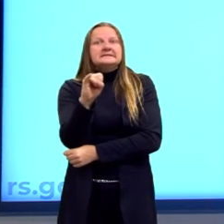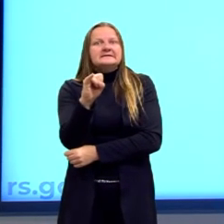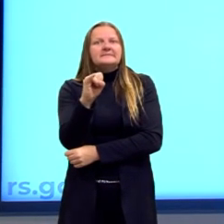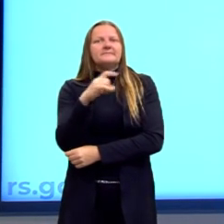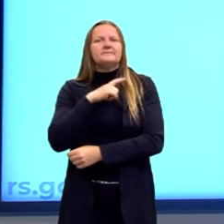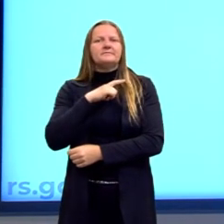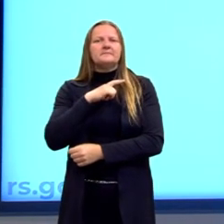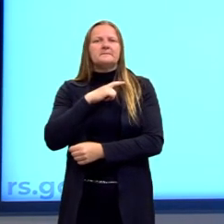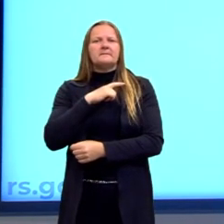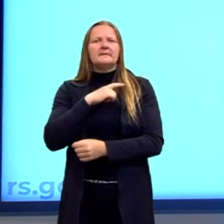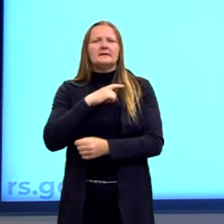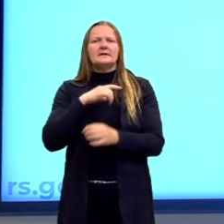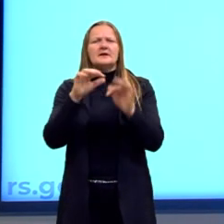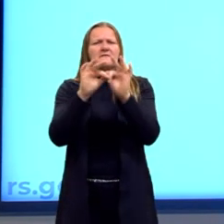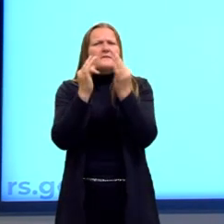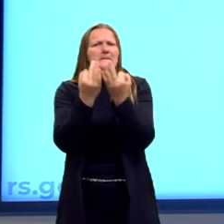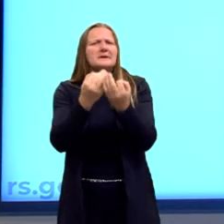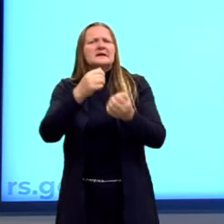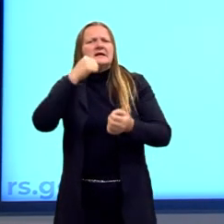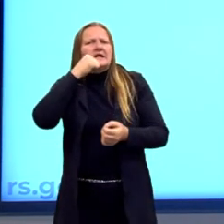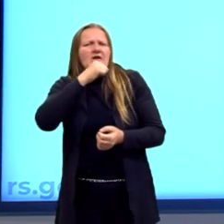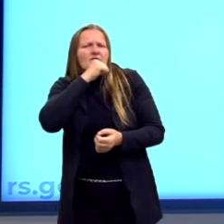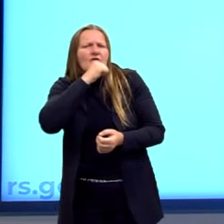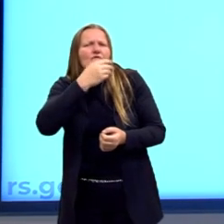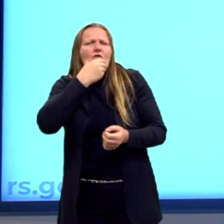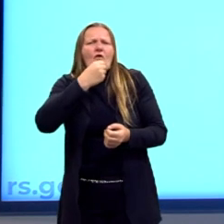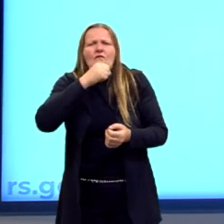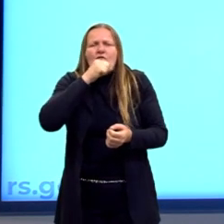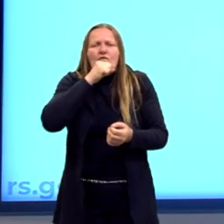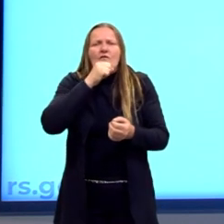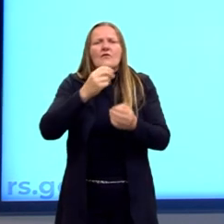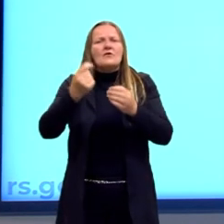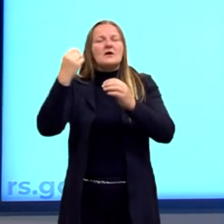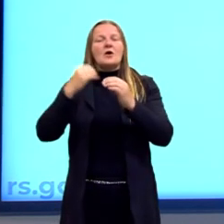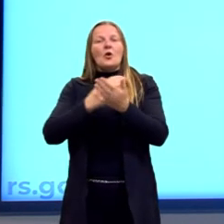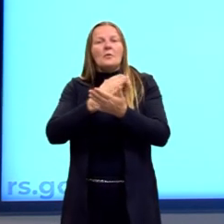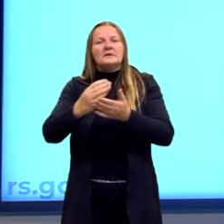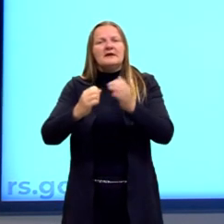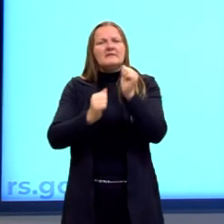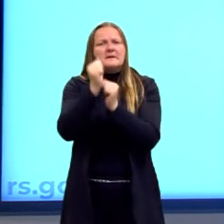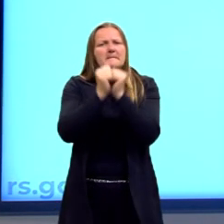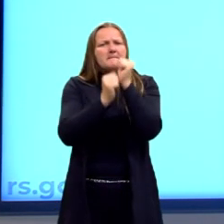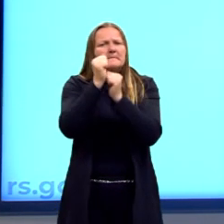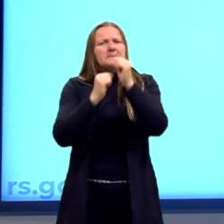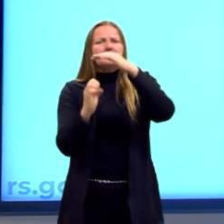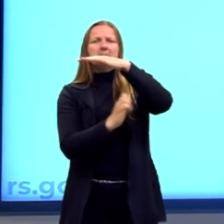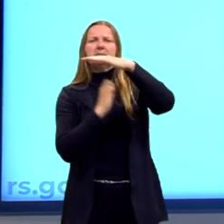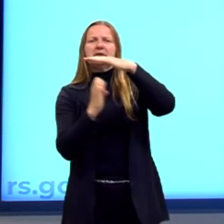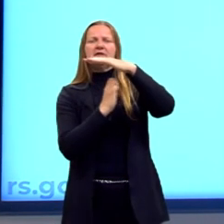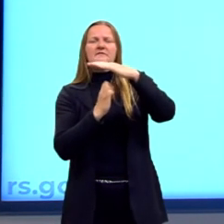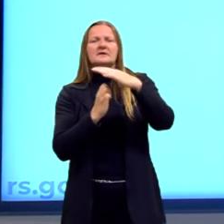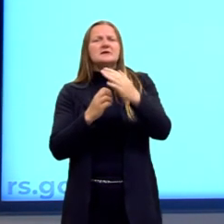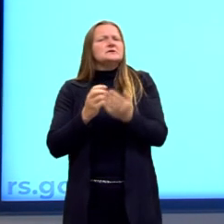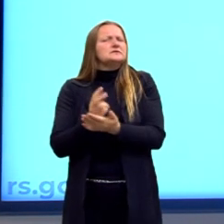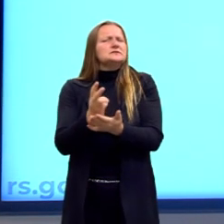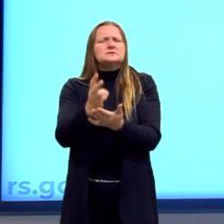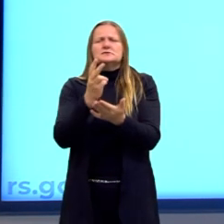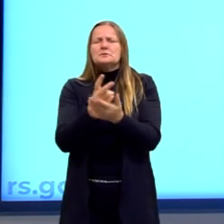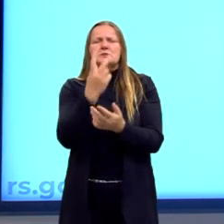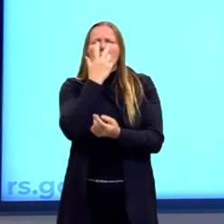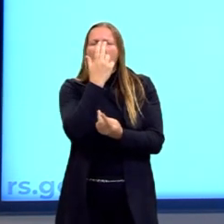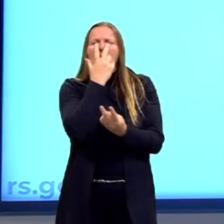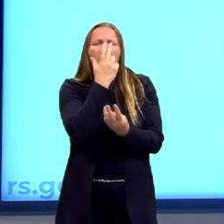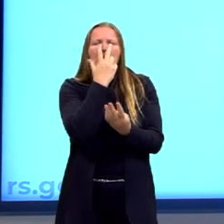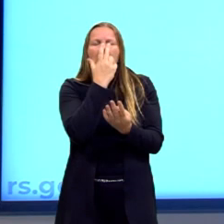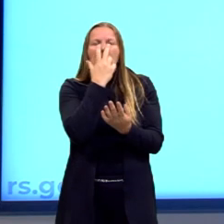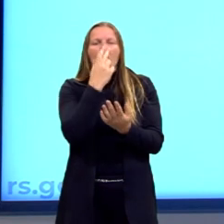famílias, nossos pais, os seus avós, alguém que entrava na empresa, ele entrava na empresa e se aposentava na mesma empresa. Inclusive,